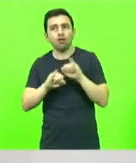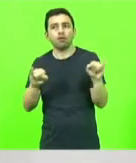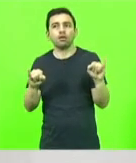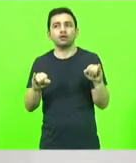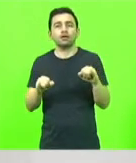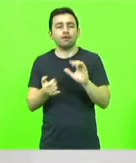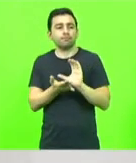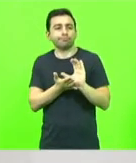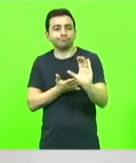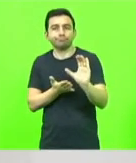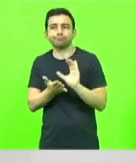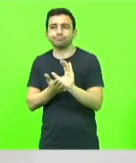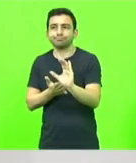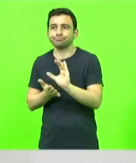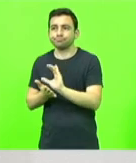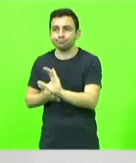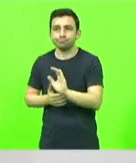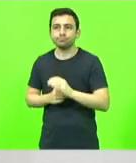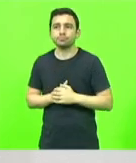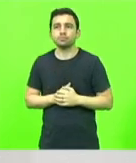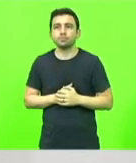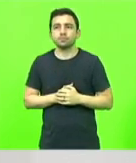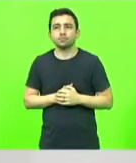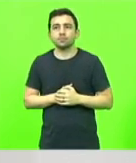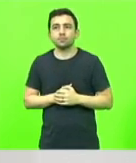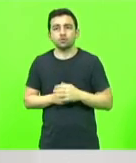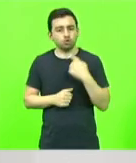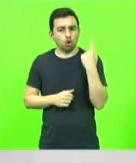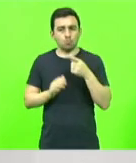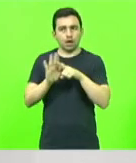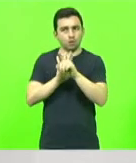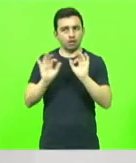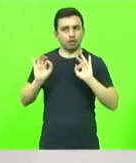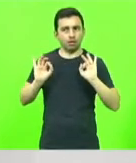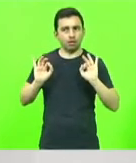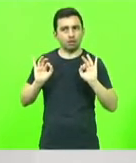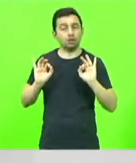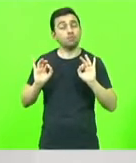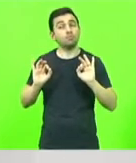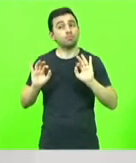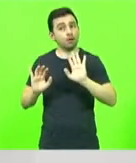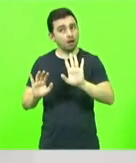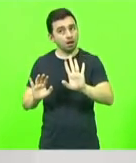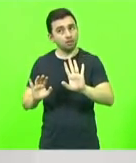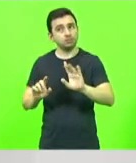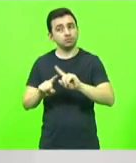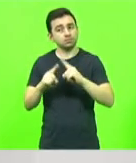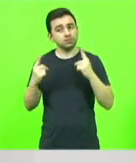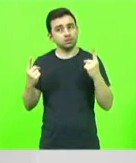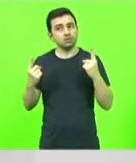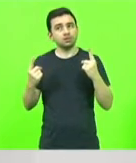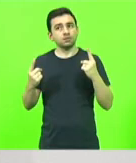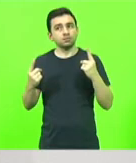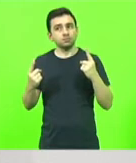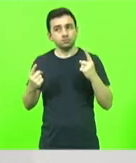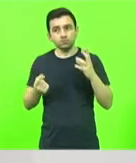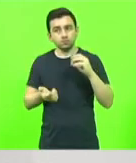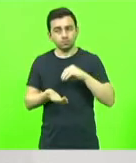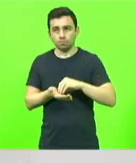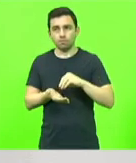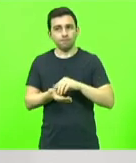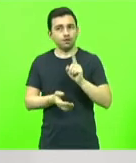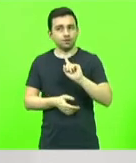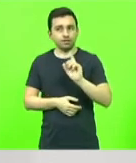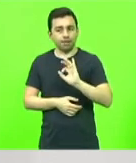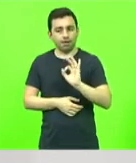investindo aqui e ali, não questionamos, mas, portanto, não é falta de recurso.